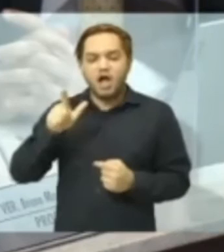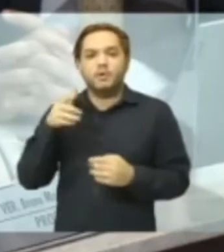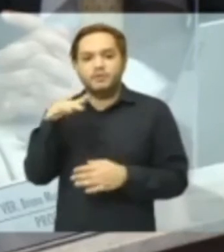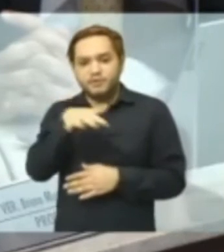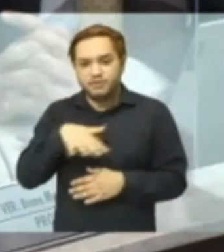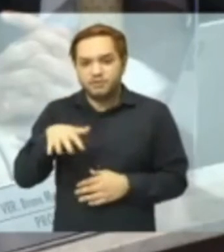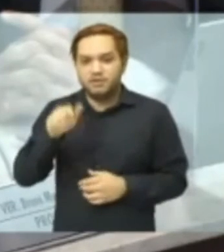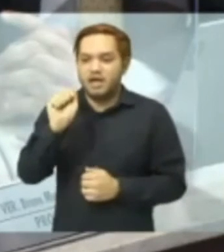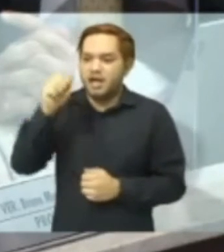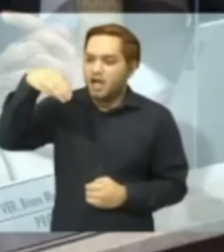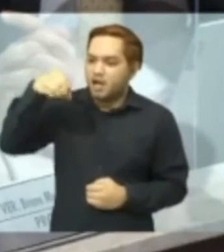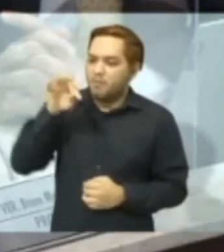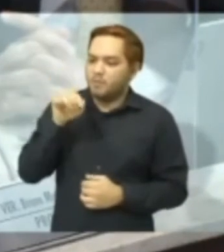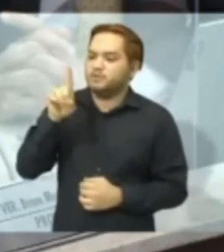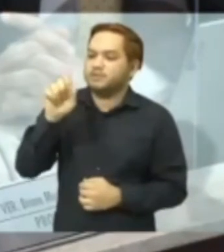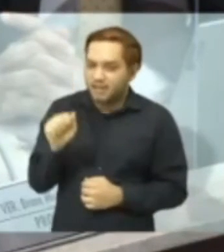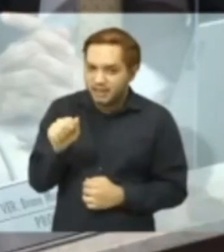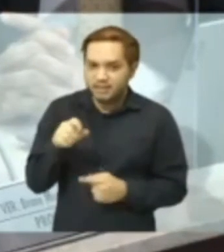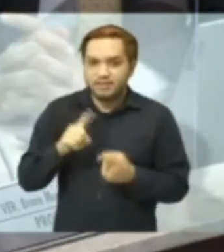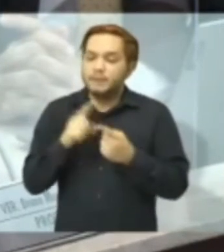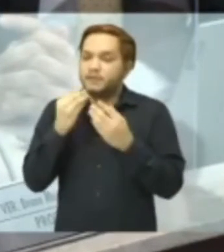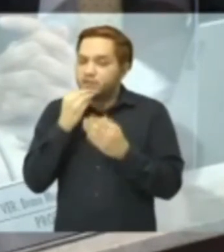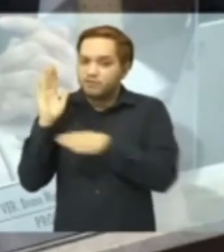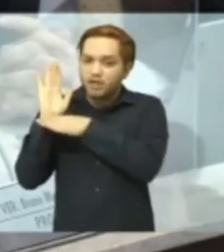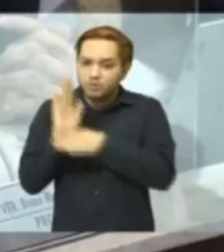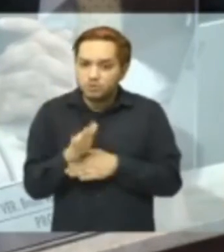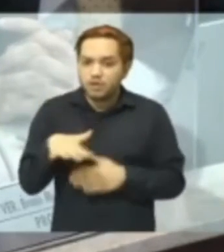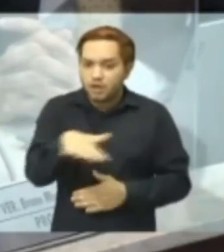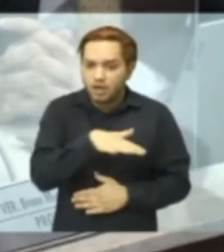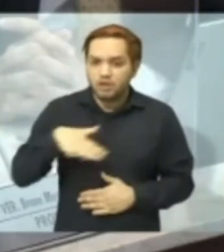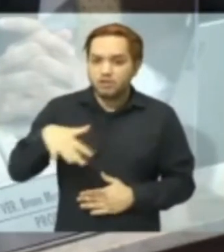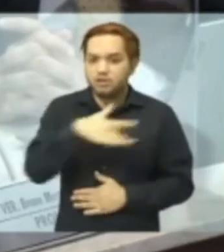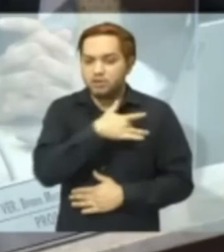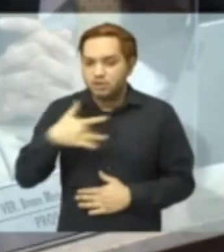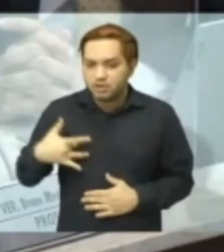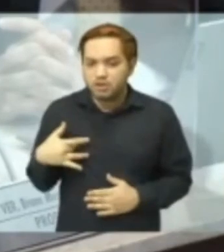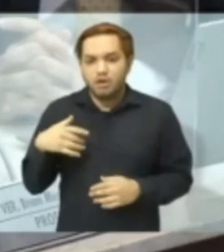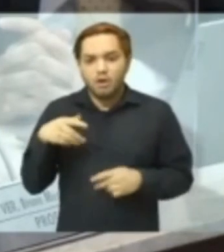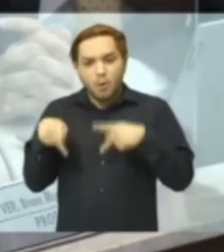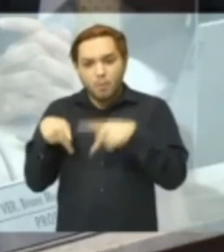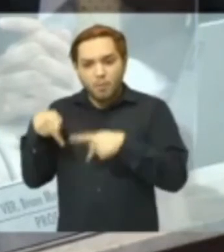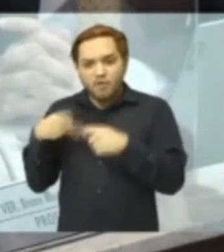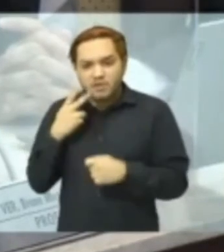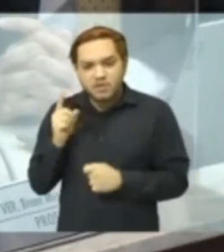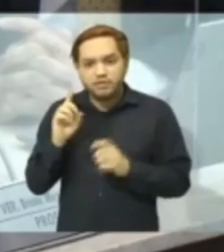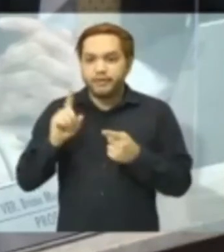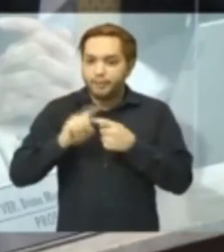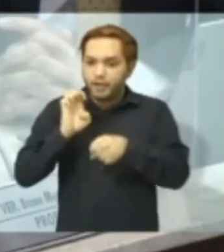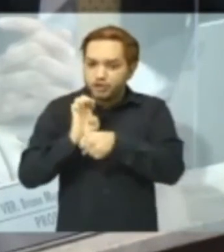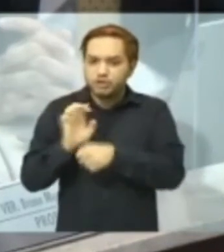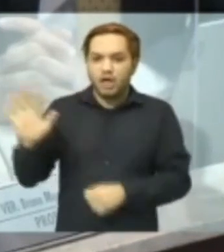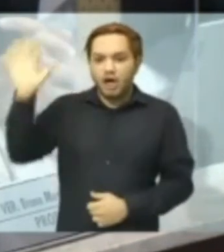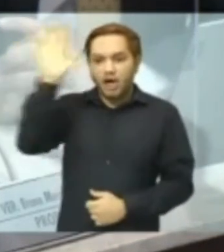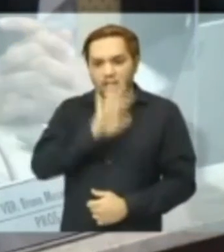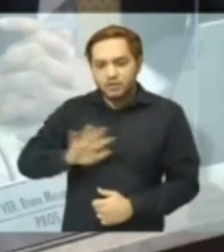montada. Venha contribuir com a saúde, não só do povo de Fortaleza, mas do Estado do Ceará. Quando a gente quer